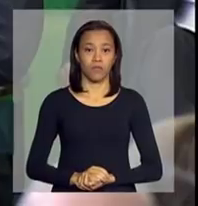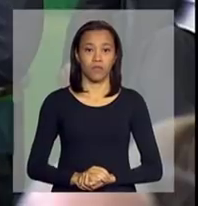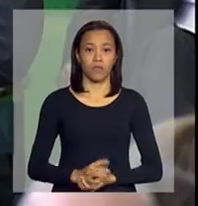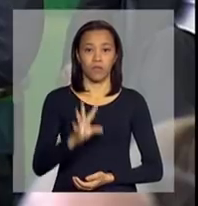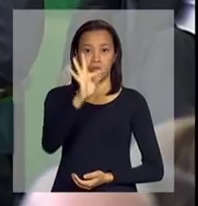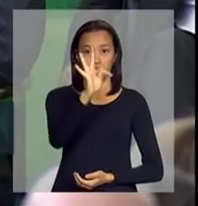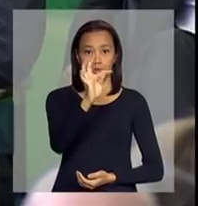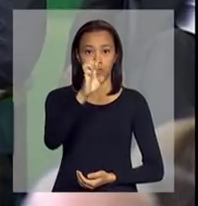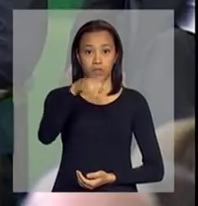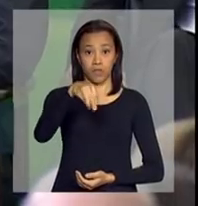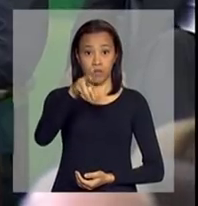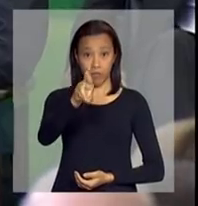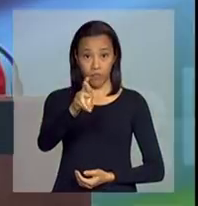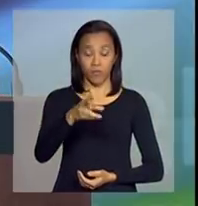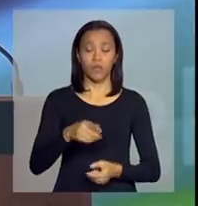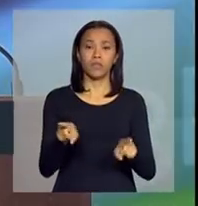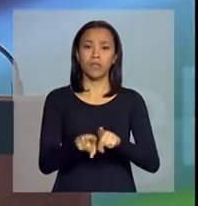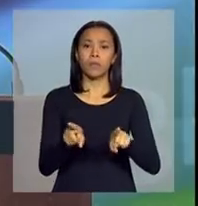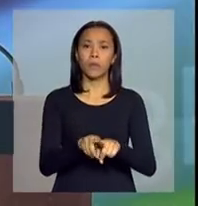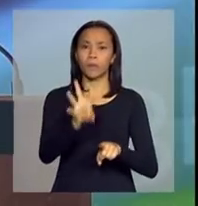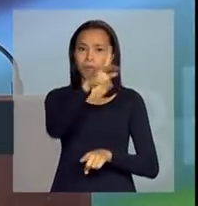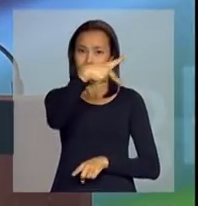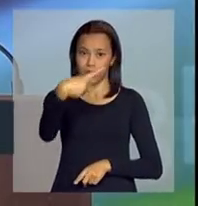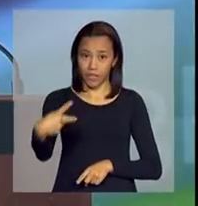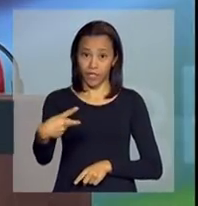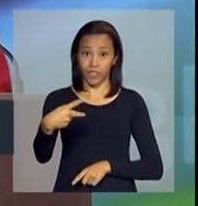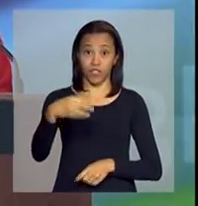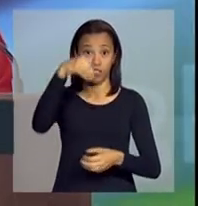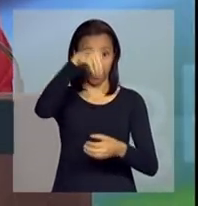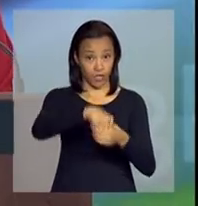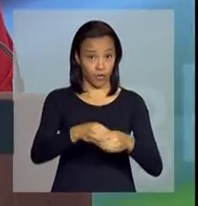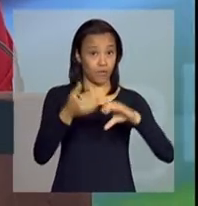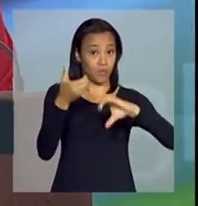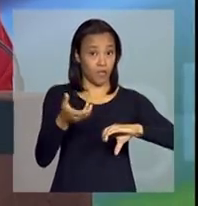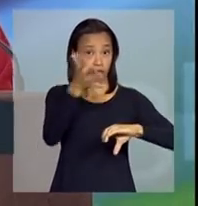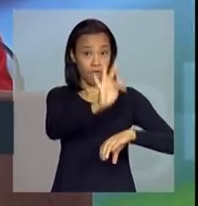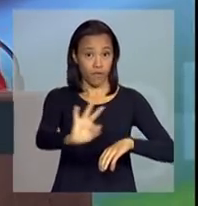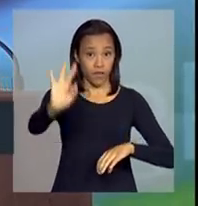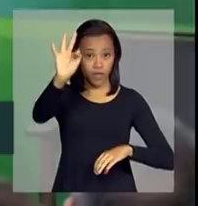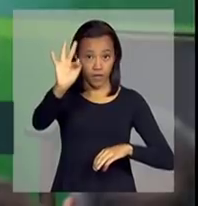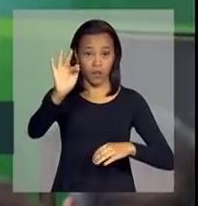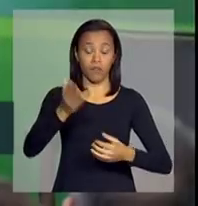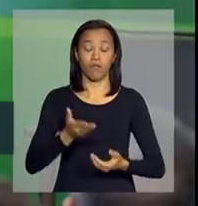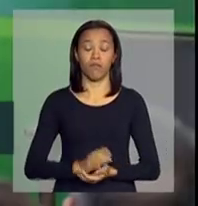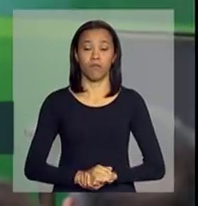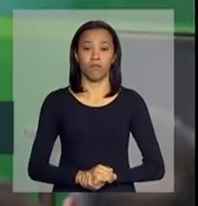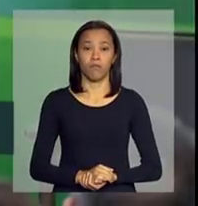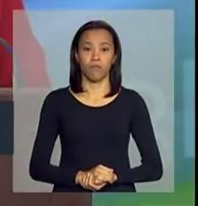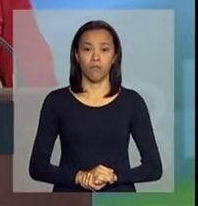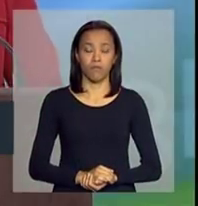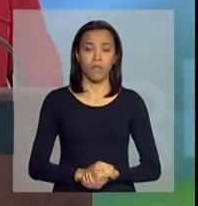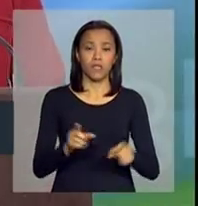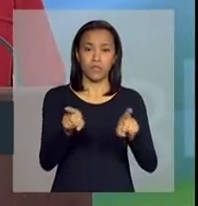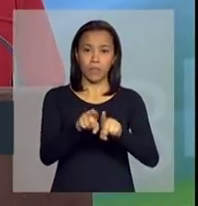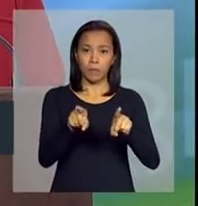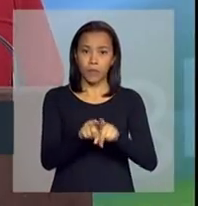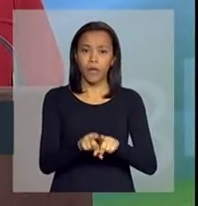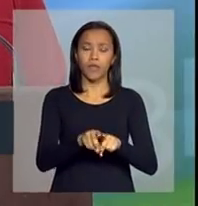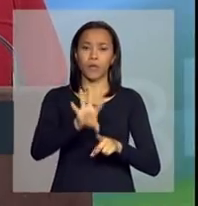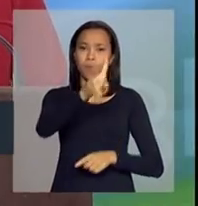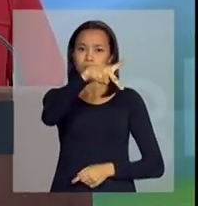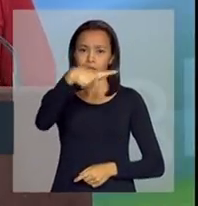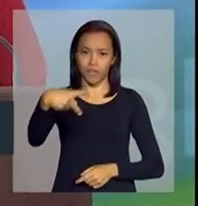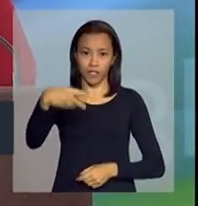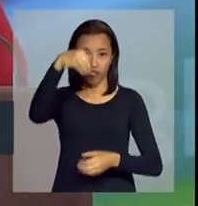Michel Temer, o presidente do Senado Federal, Renan Calheiros, o presidente da